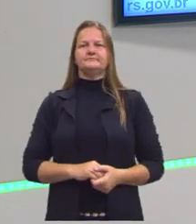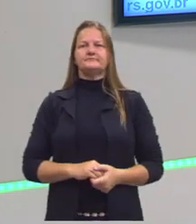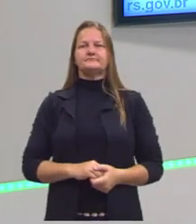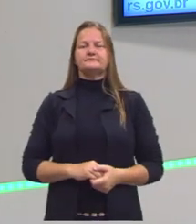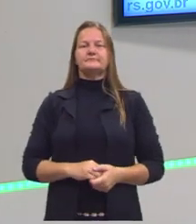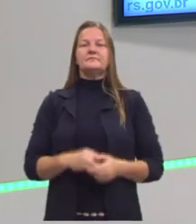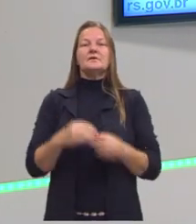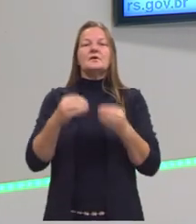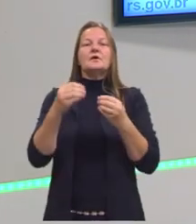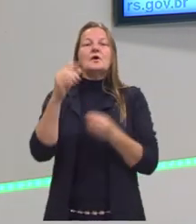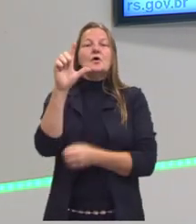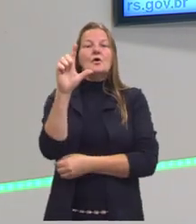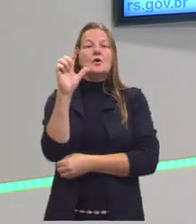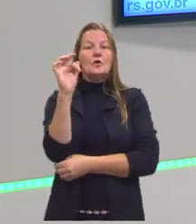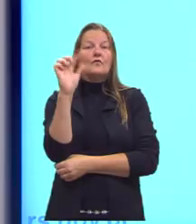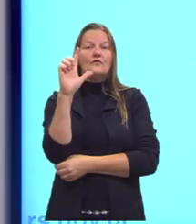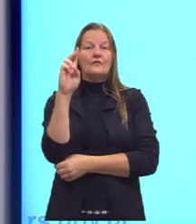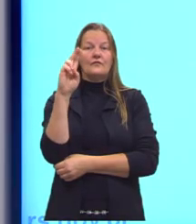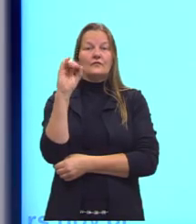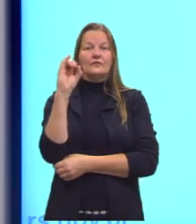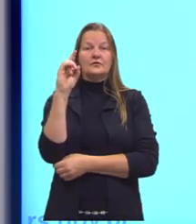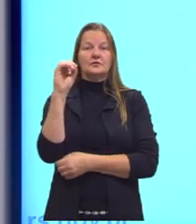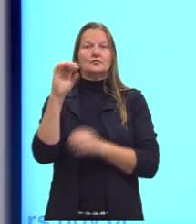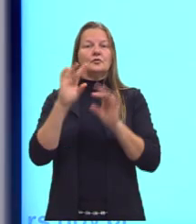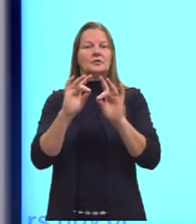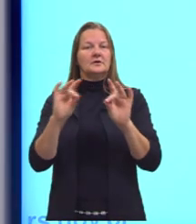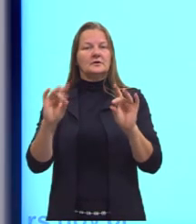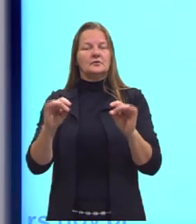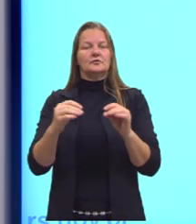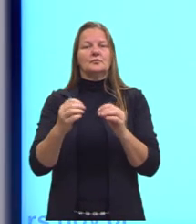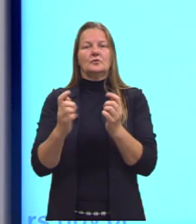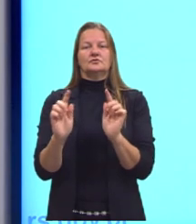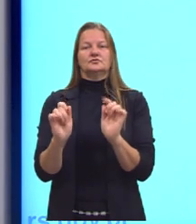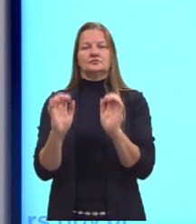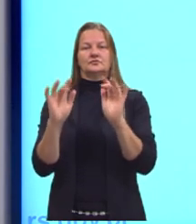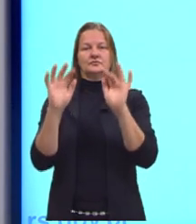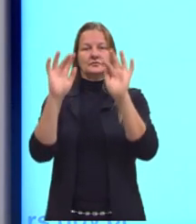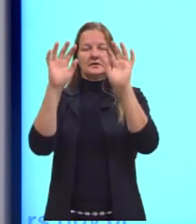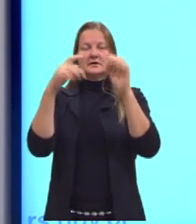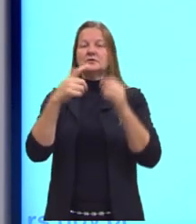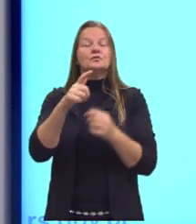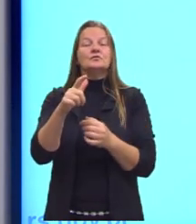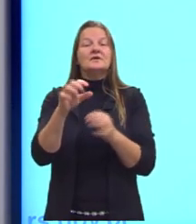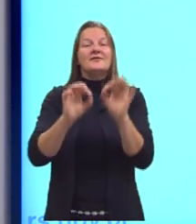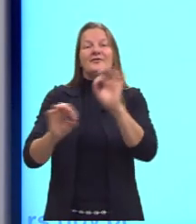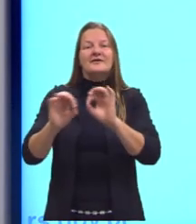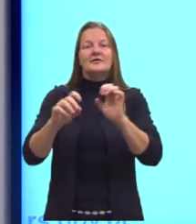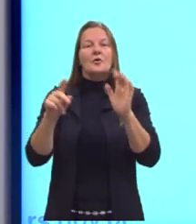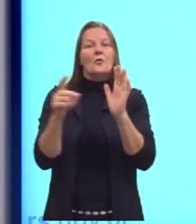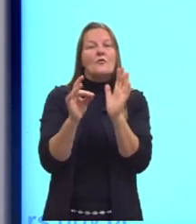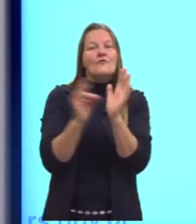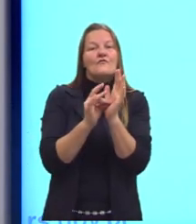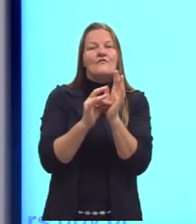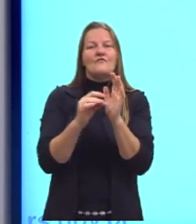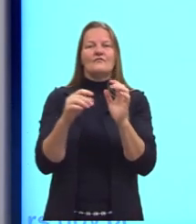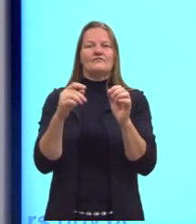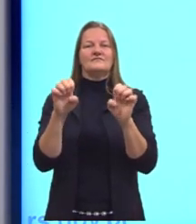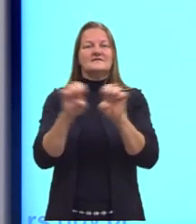Já os fluidos, que aí é tanto líquido quanto gasoso, eles não se organizam de uma forma